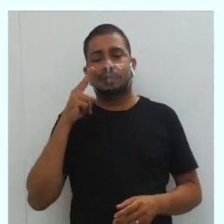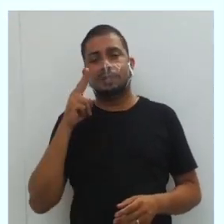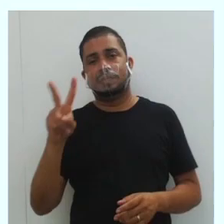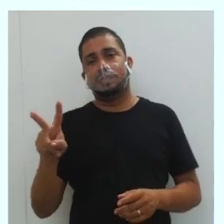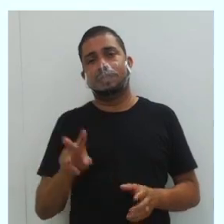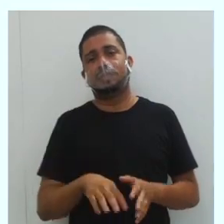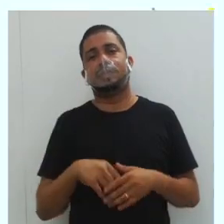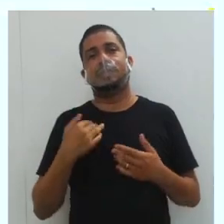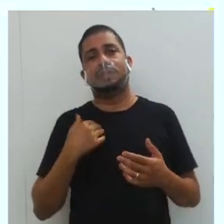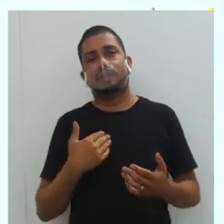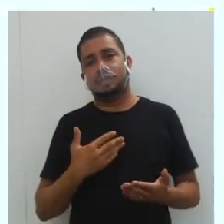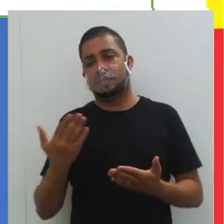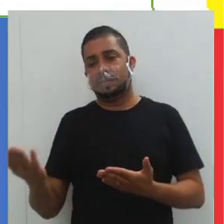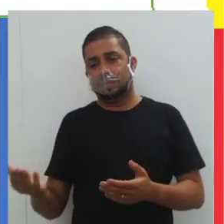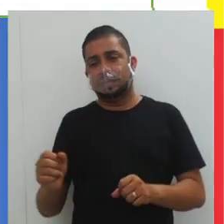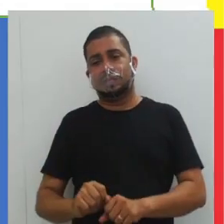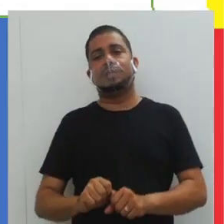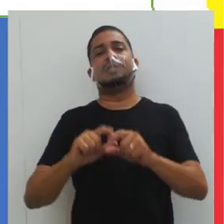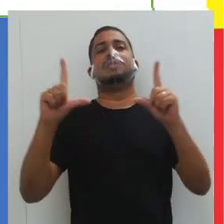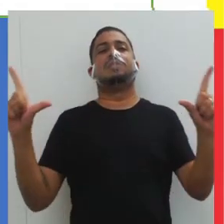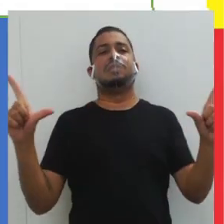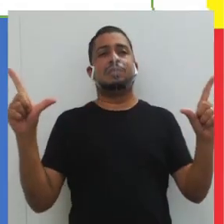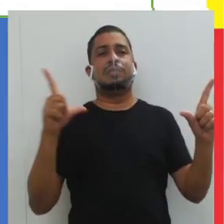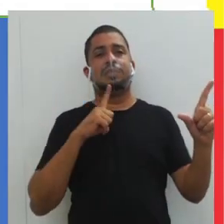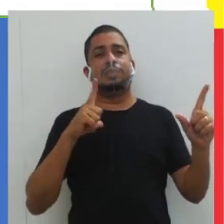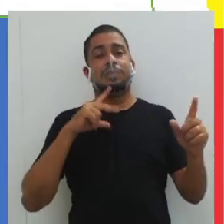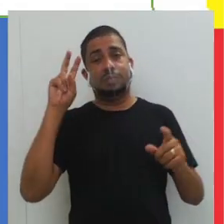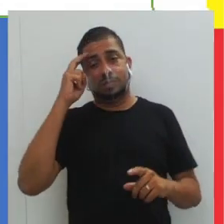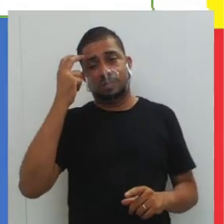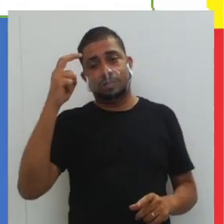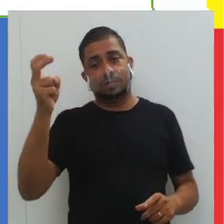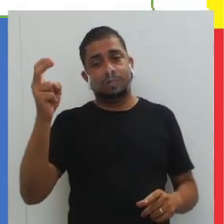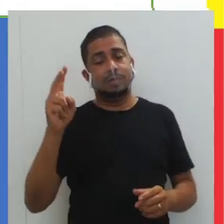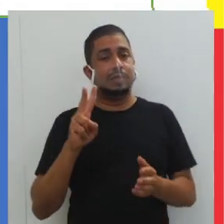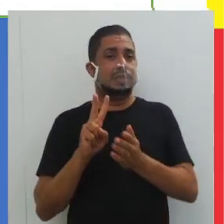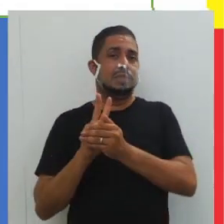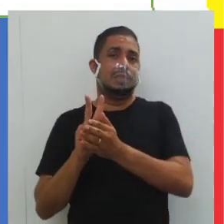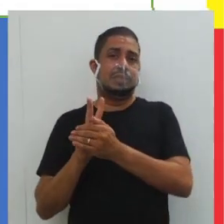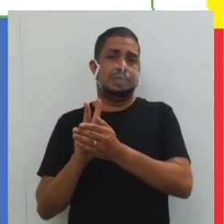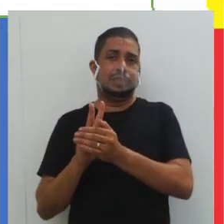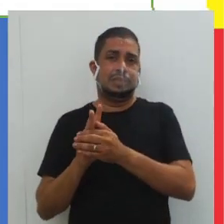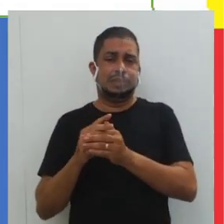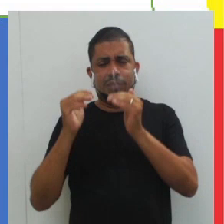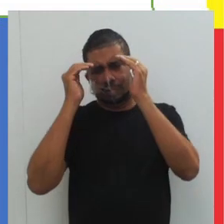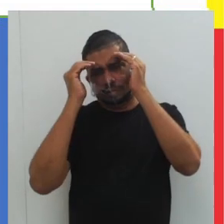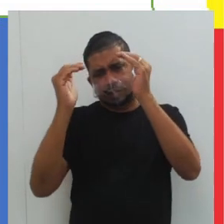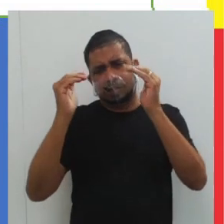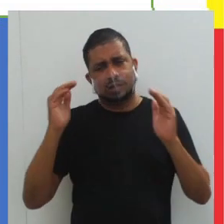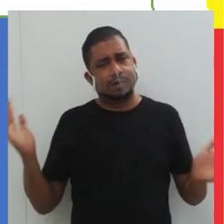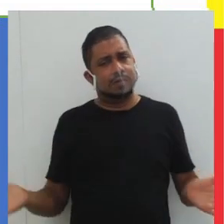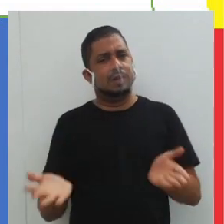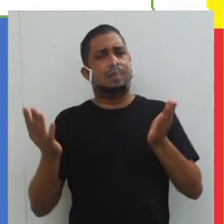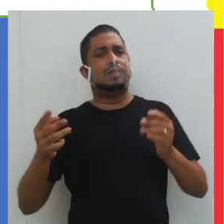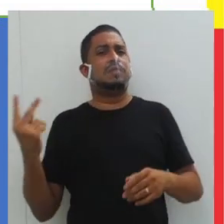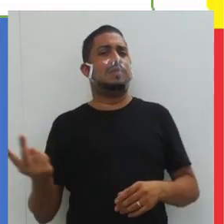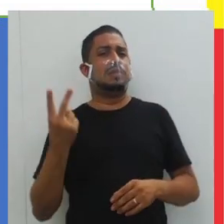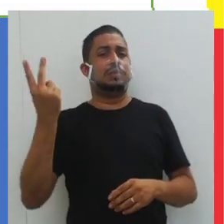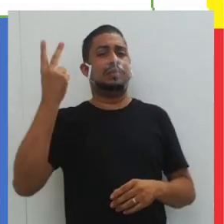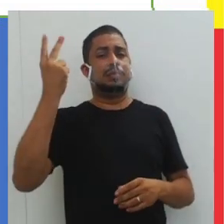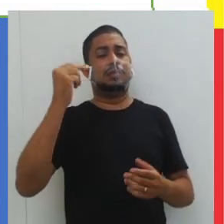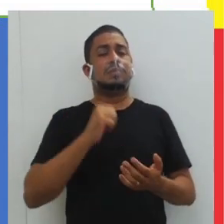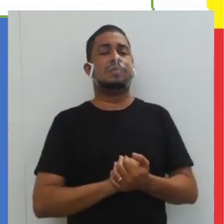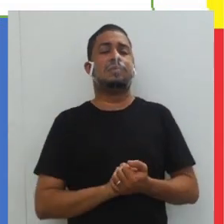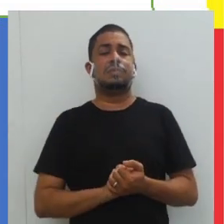Vamos ver aqui. Aí eu trouxe na tela, nós temos aqui, olha, a cultura indígena, o respeito, a valorização, a cultura